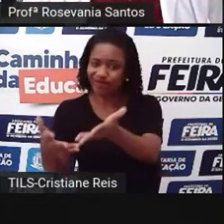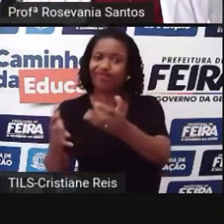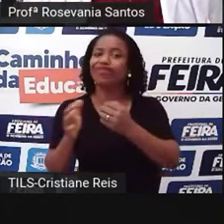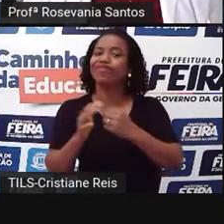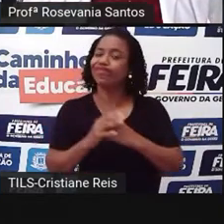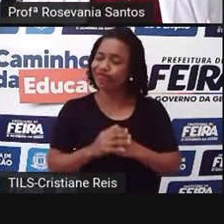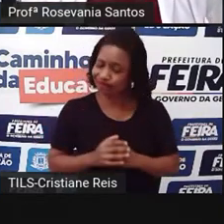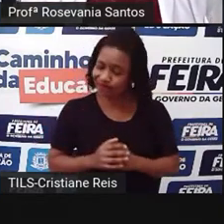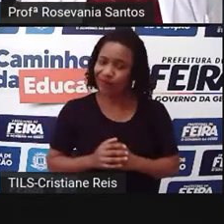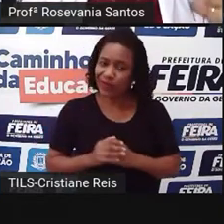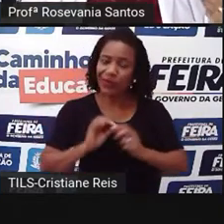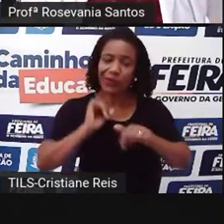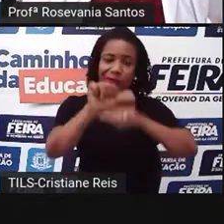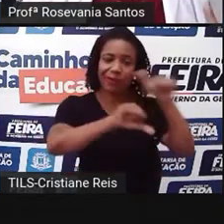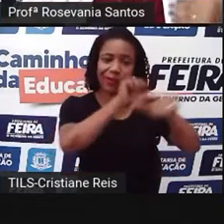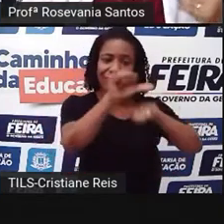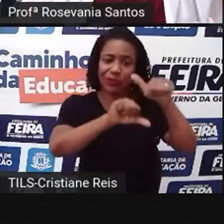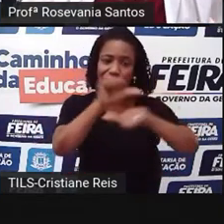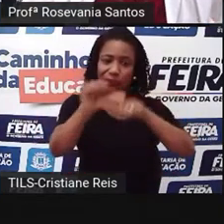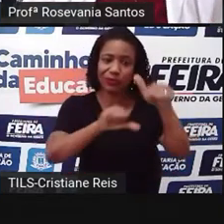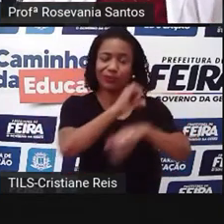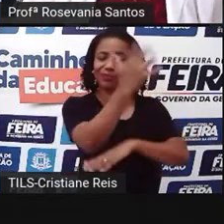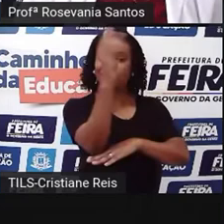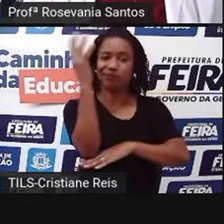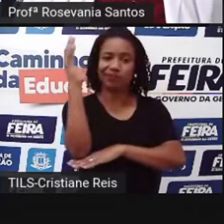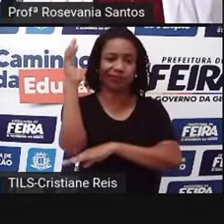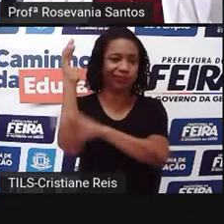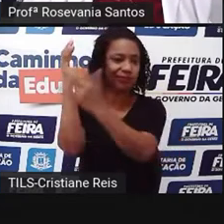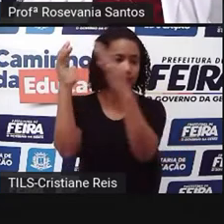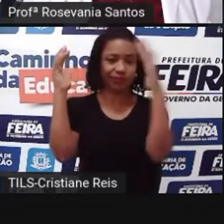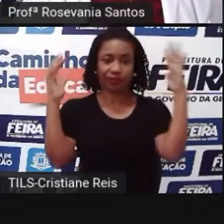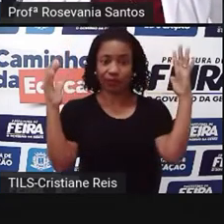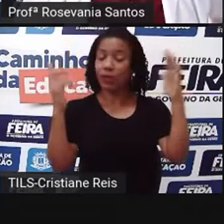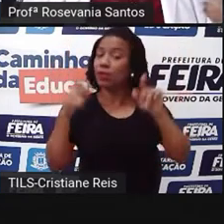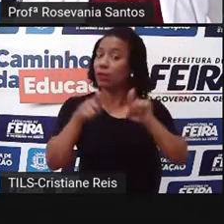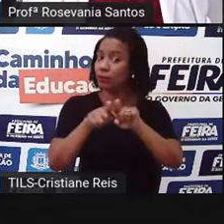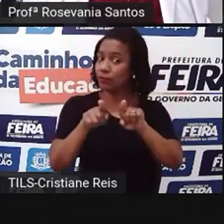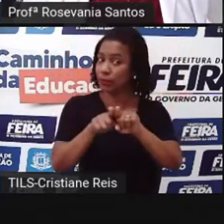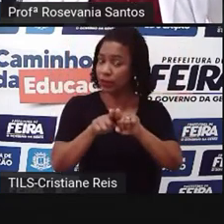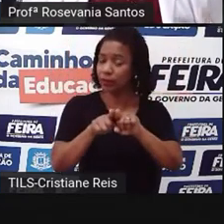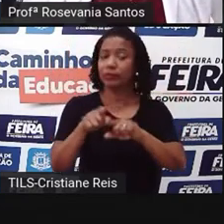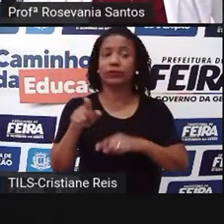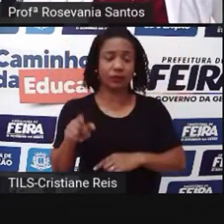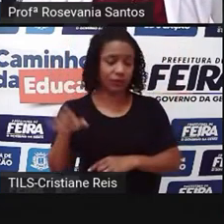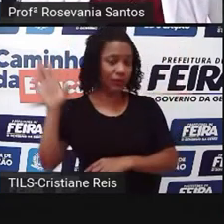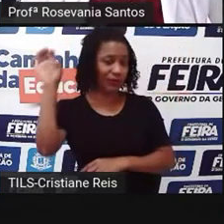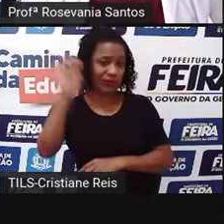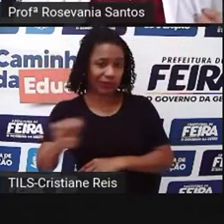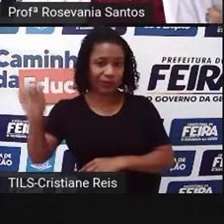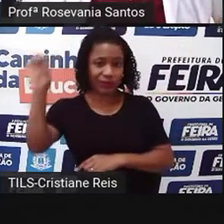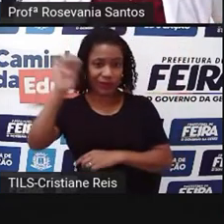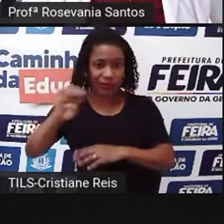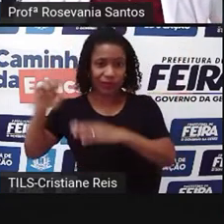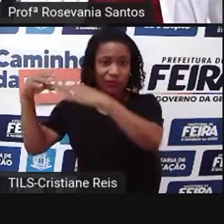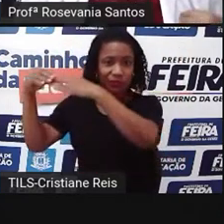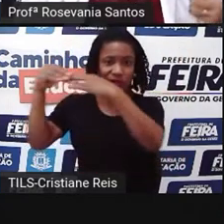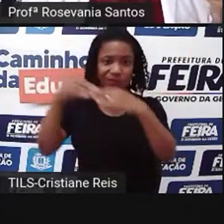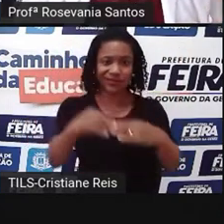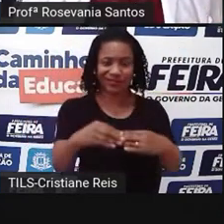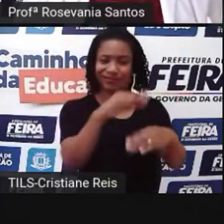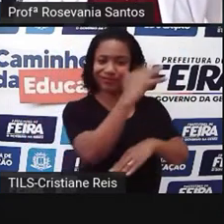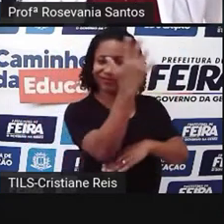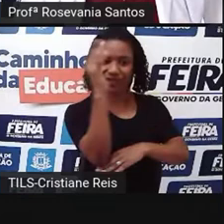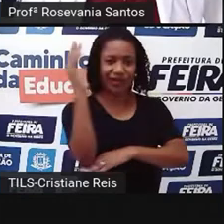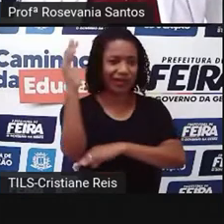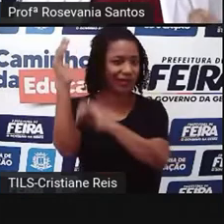mexer nisso aí. E eles também trouxeram outras plantas para aqui, que se adaptaram ao nosso clima, né? Um clima ameno, com